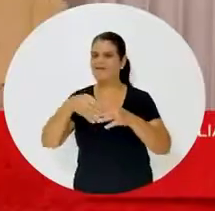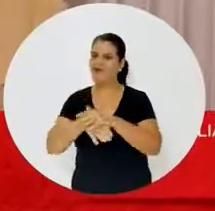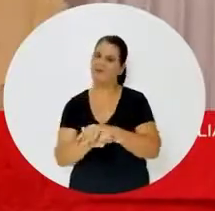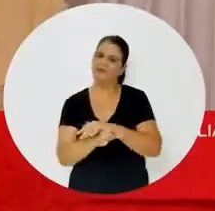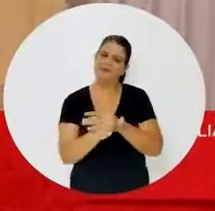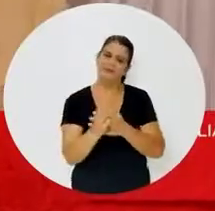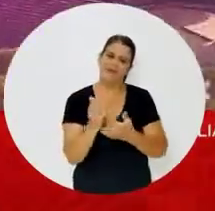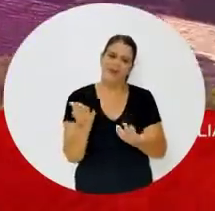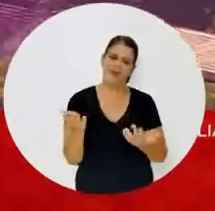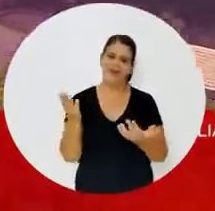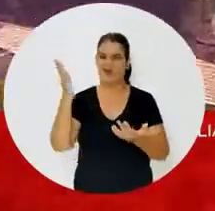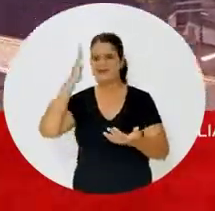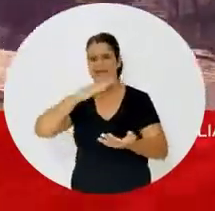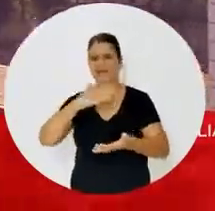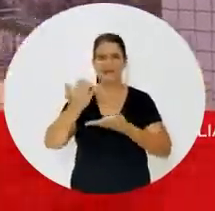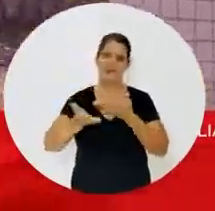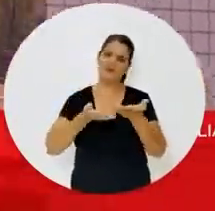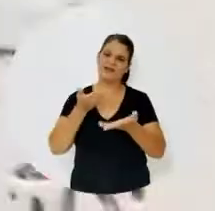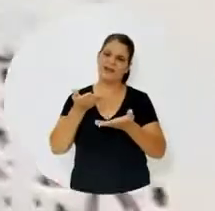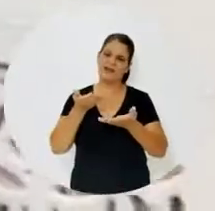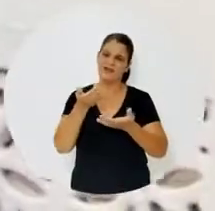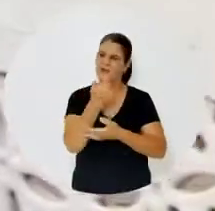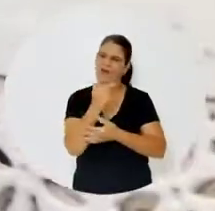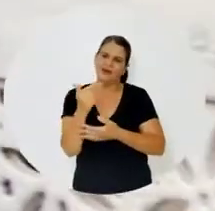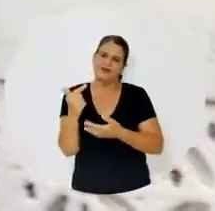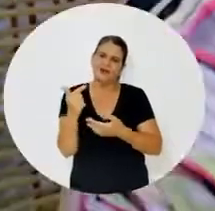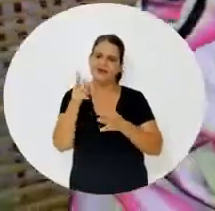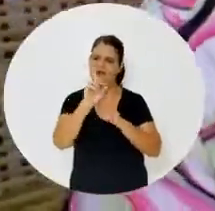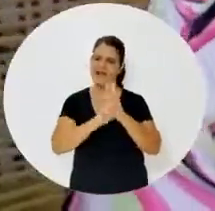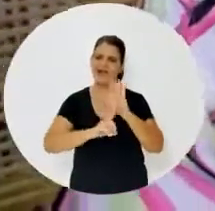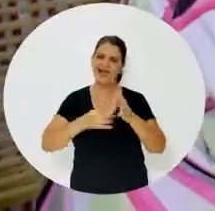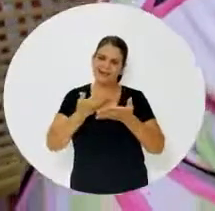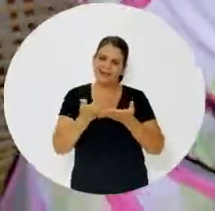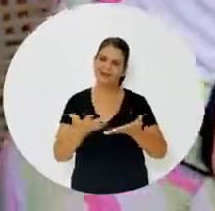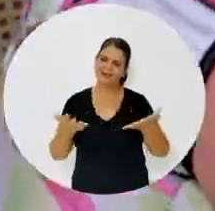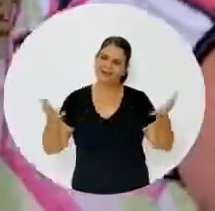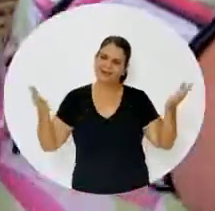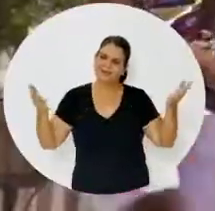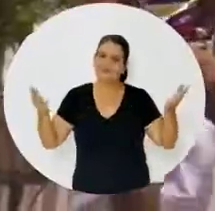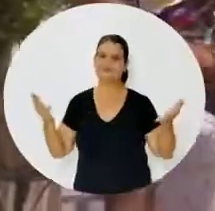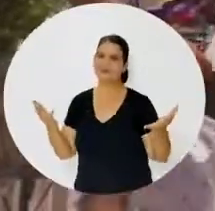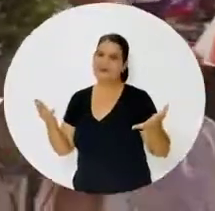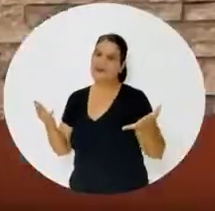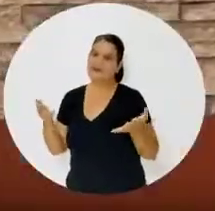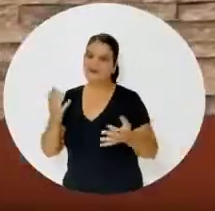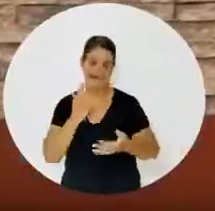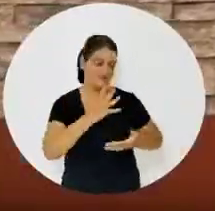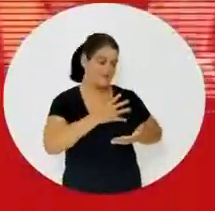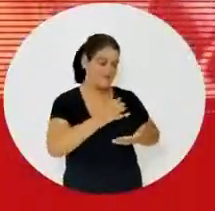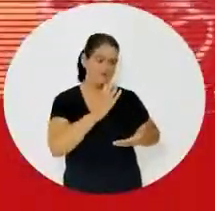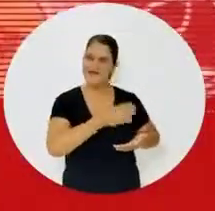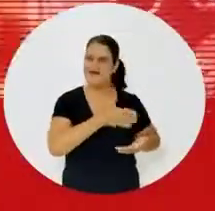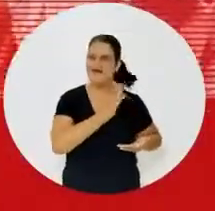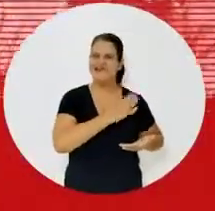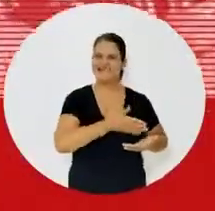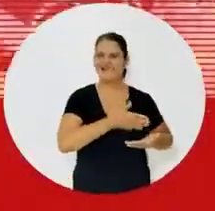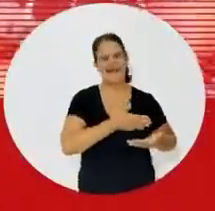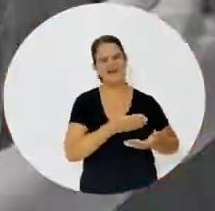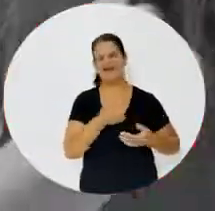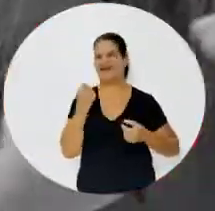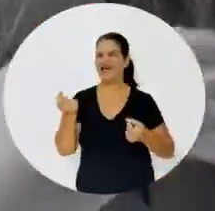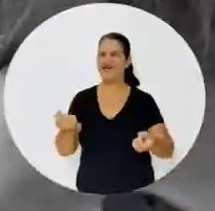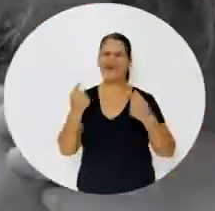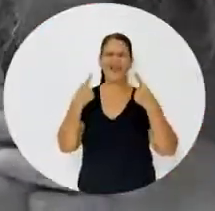acostumado a ser maltratado A não ter direitos Bate, bate, bate coração